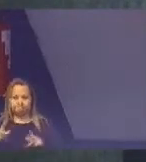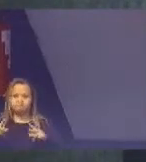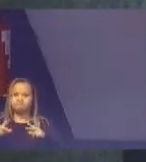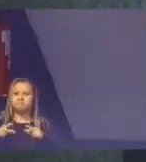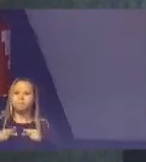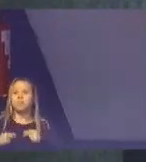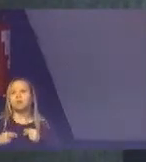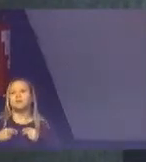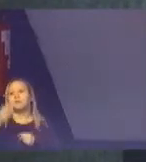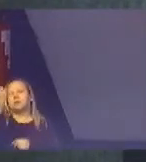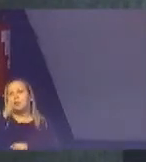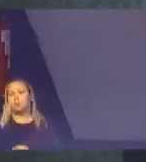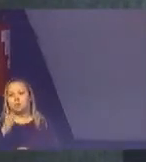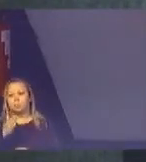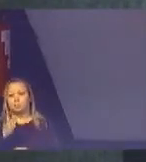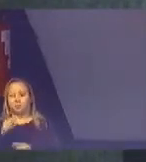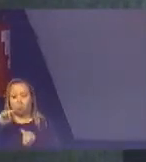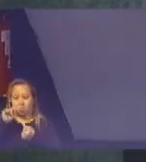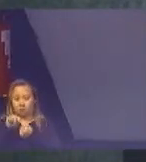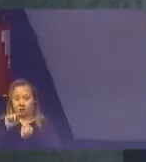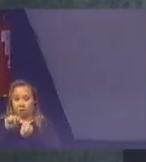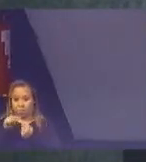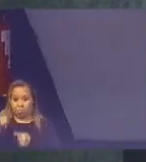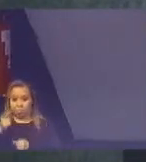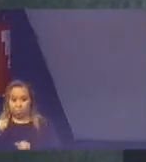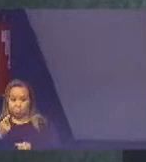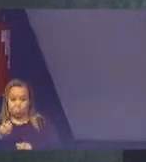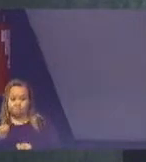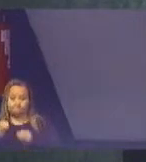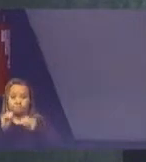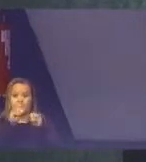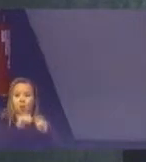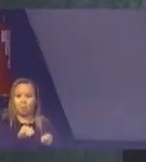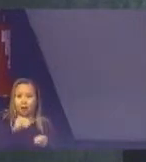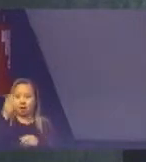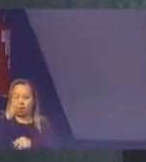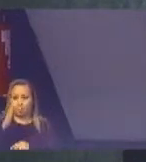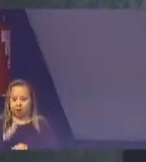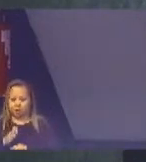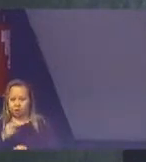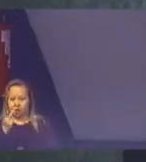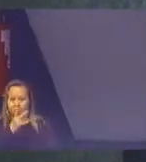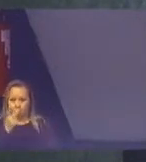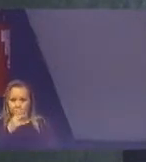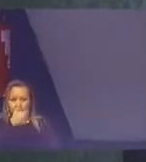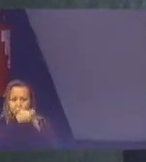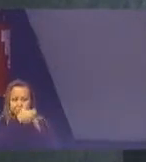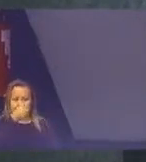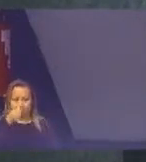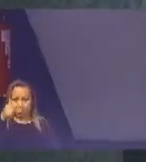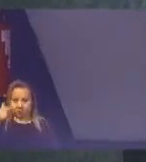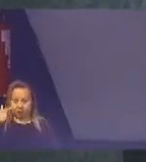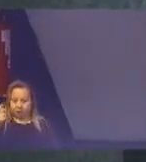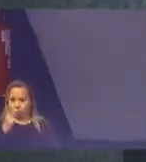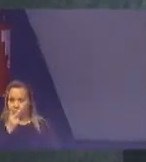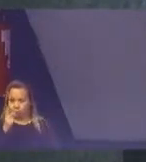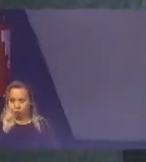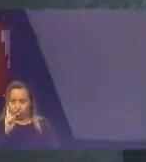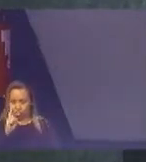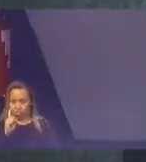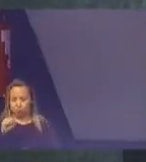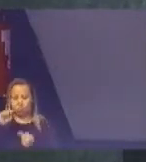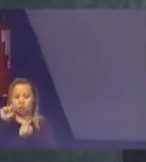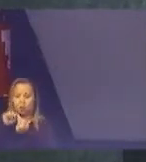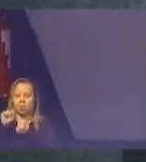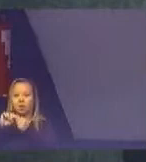consideradas Como não aplicáveis Ao Brasil As duas Então 167 aplicada Duas não Metas globais Que